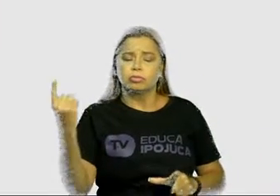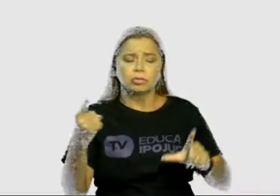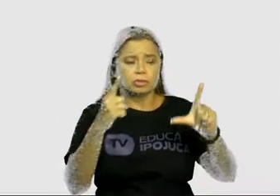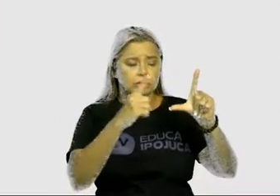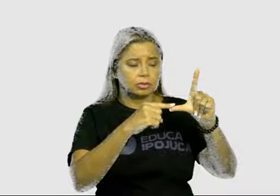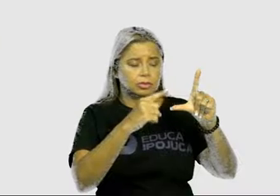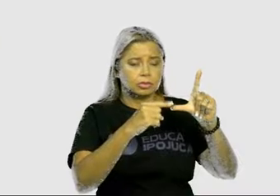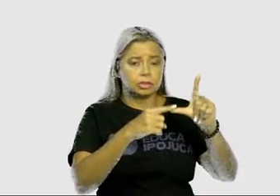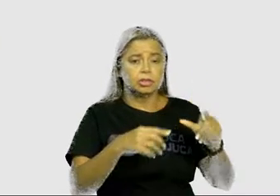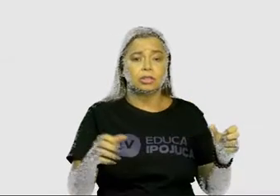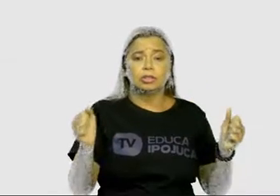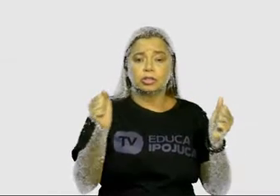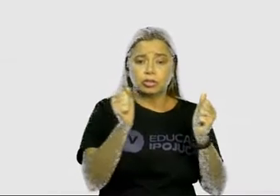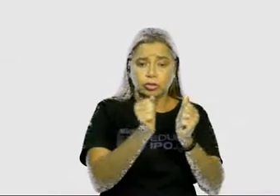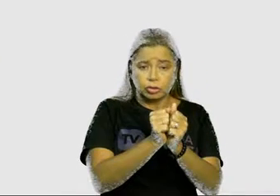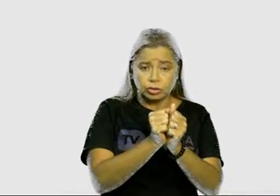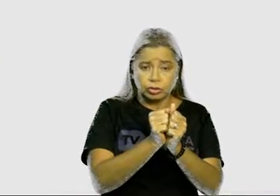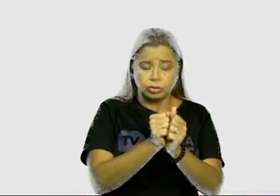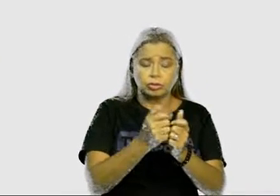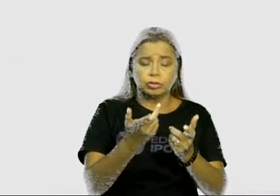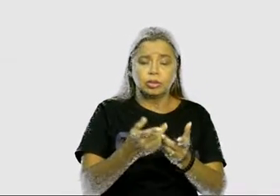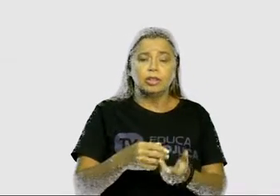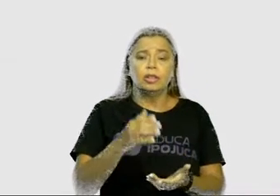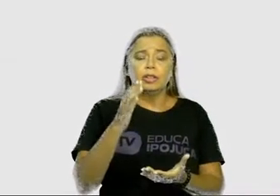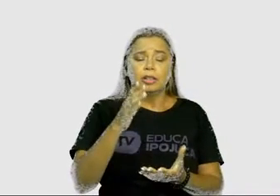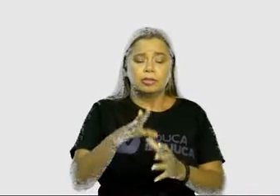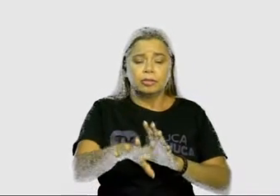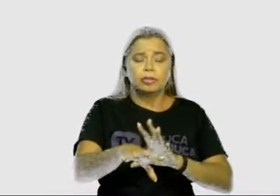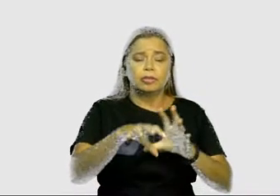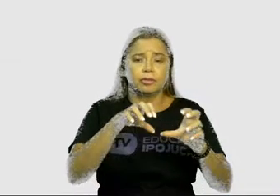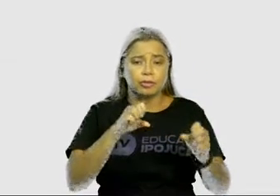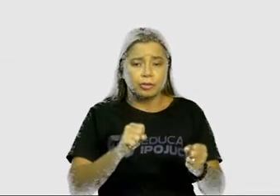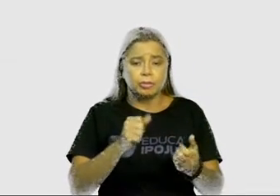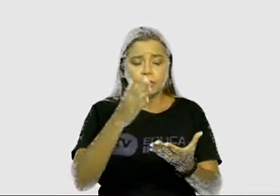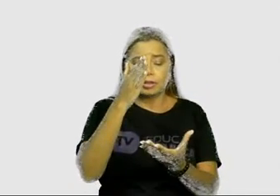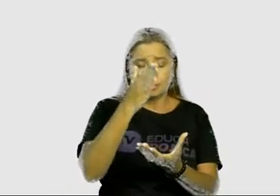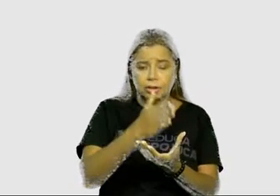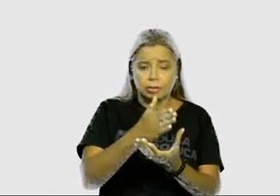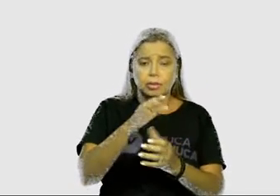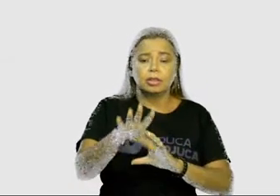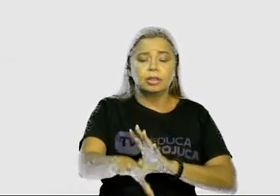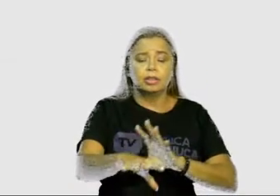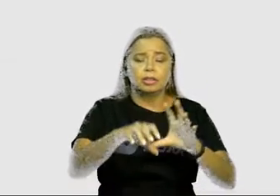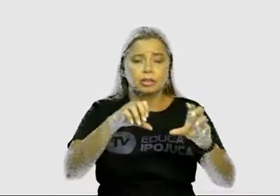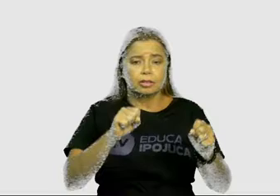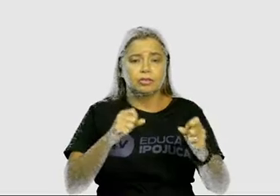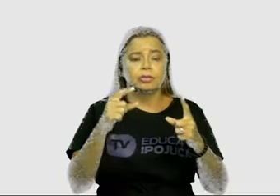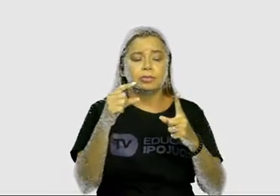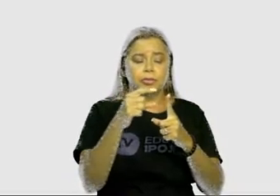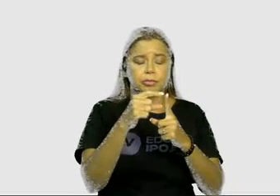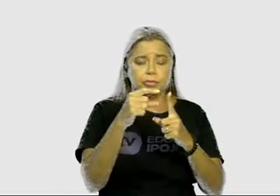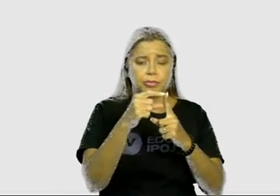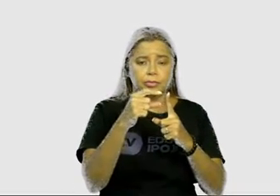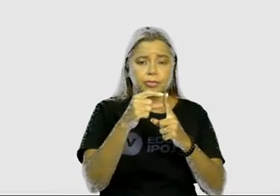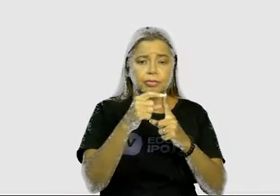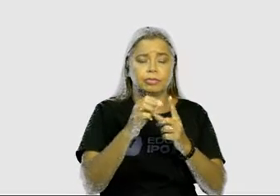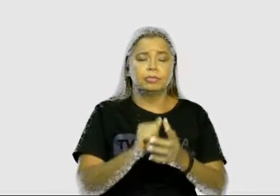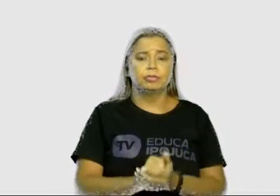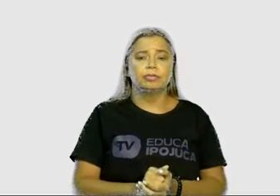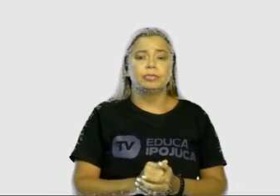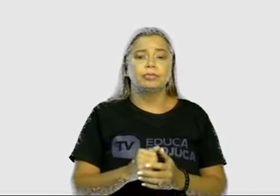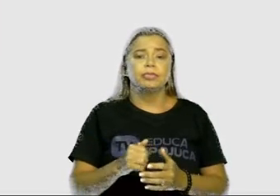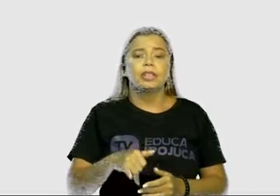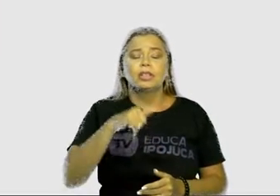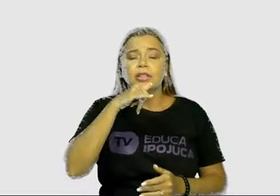juntada a outra vai dar o som da sílaba e vai formar o som da palavra. Exemplos. Casa,